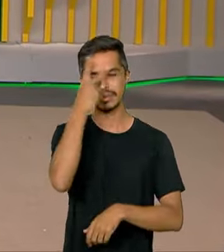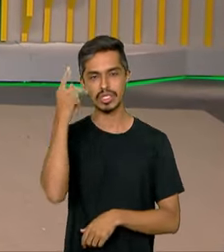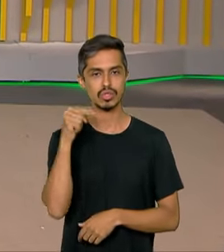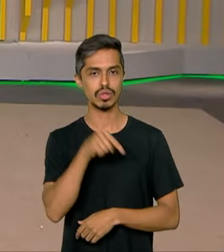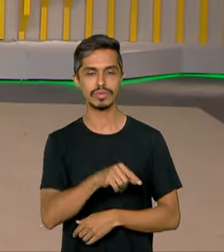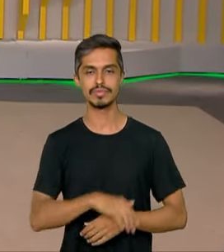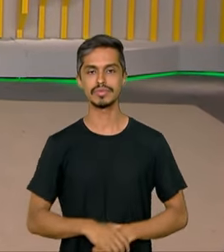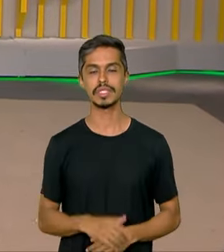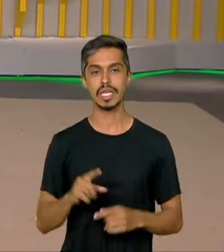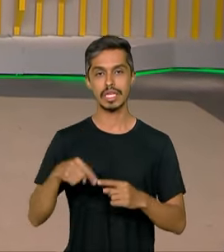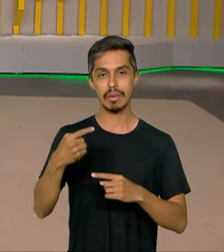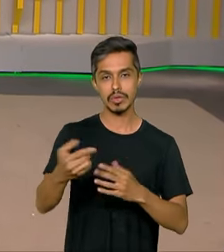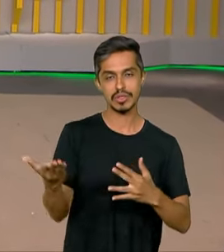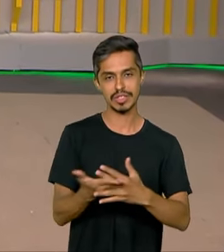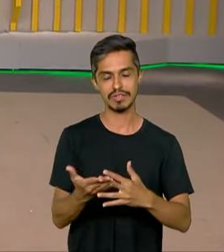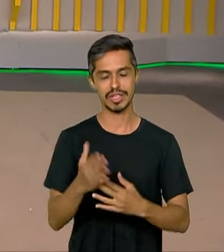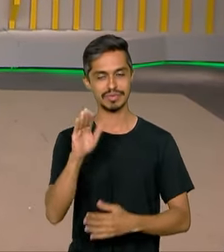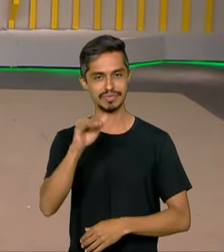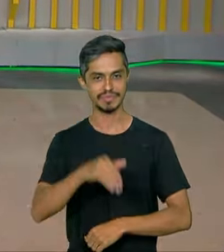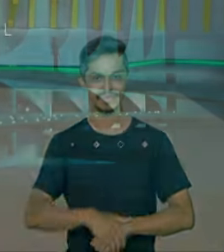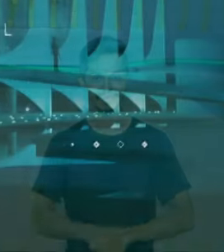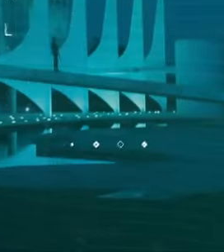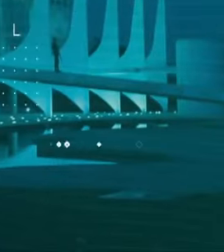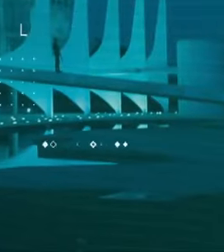programa. É daqui a pouquinho, não sai daí.